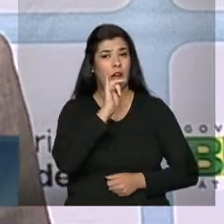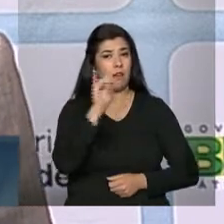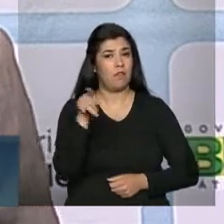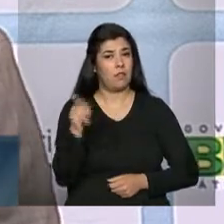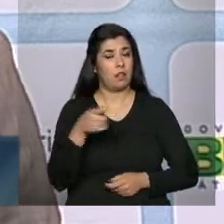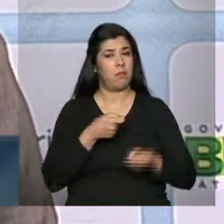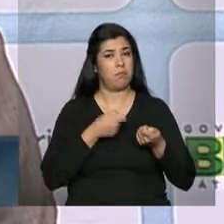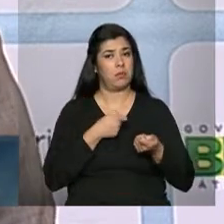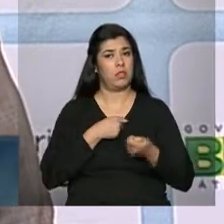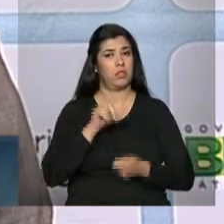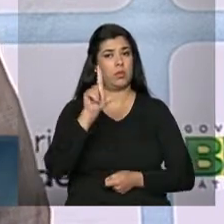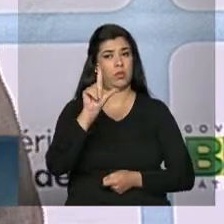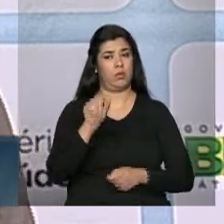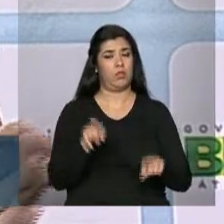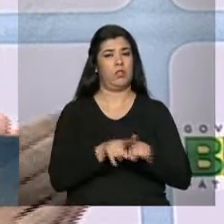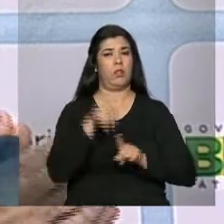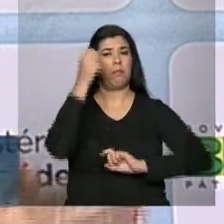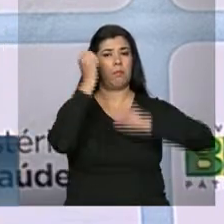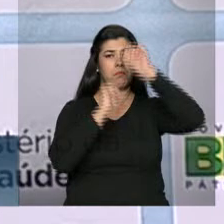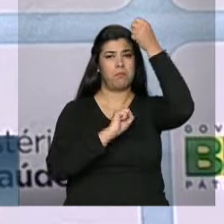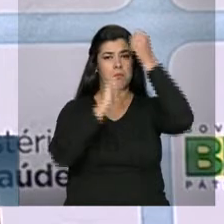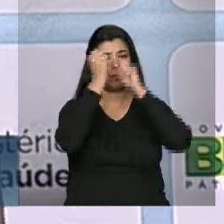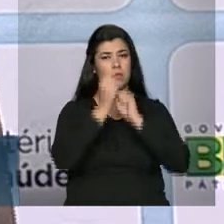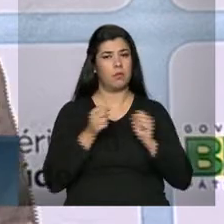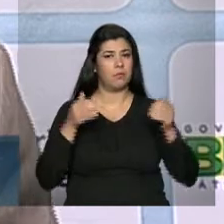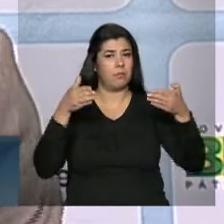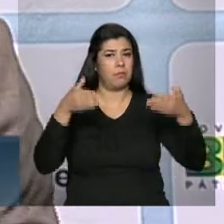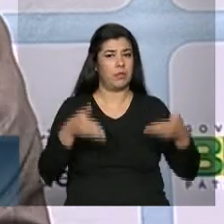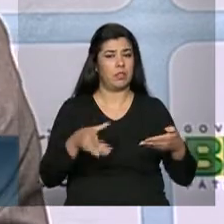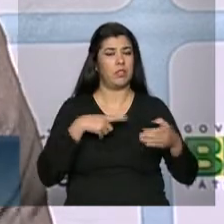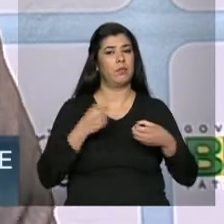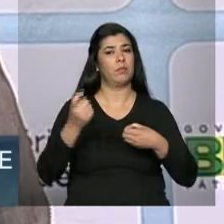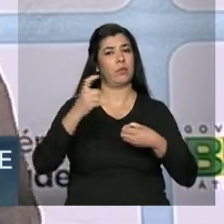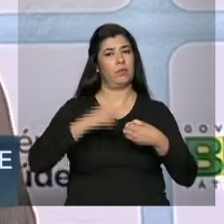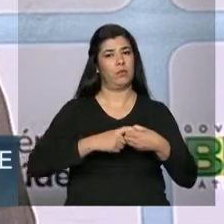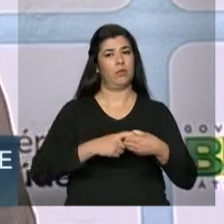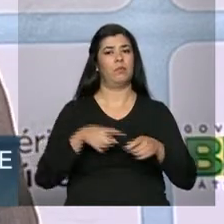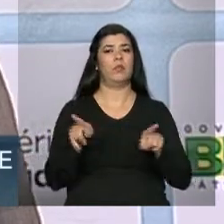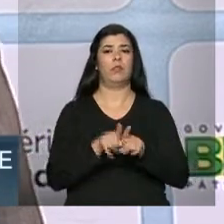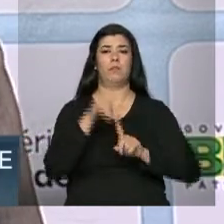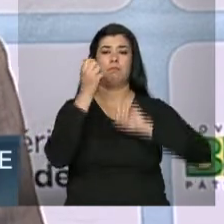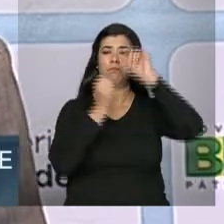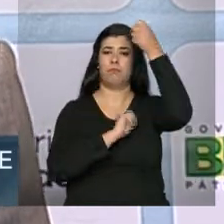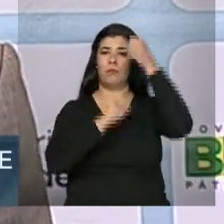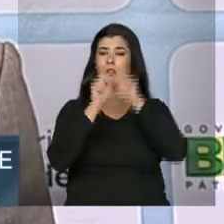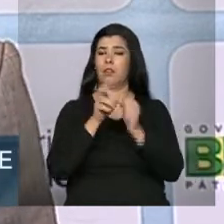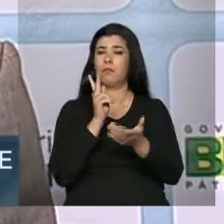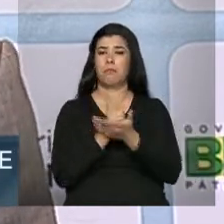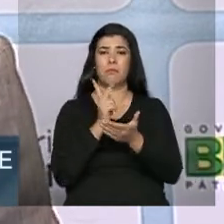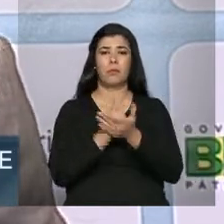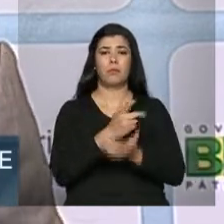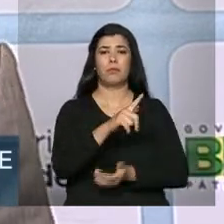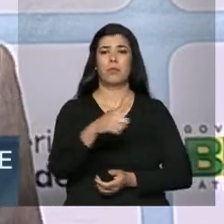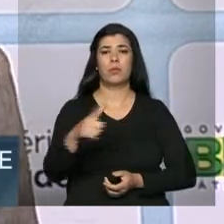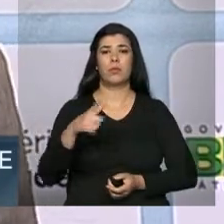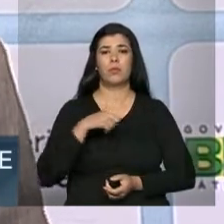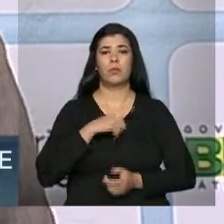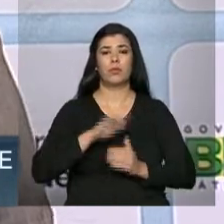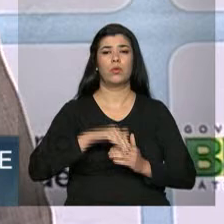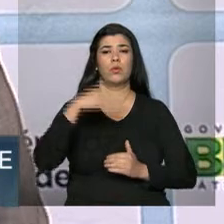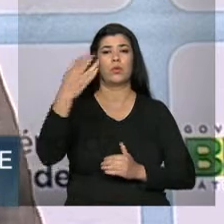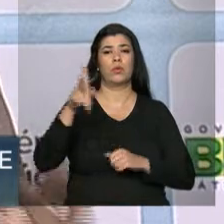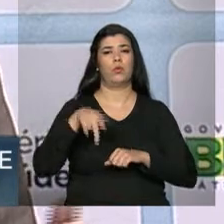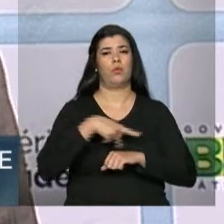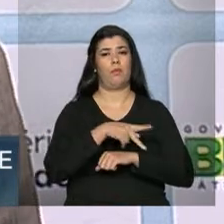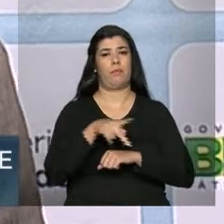E, claro, todas as indústrias, as que participam do pacto, as que não participam do pacto, e mesmo aquelas que trazem do exterior o